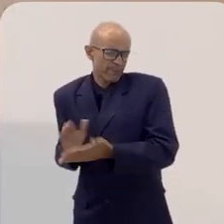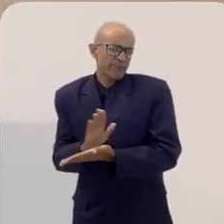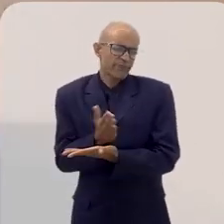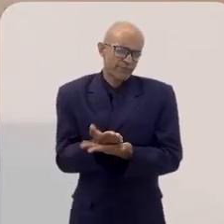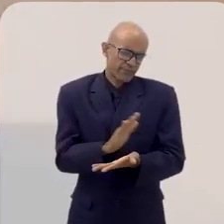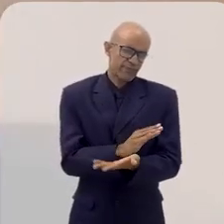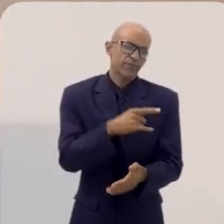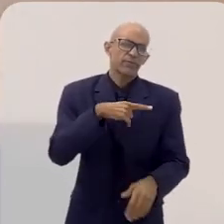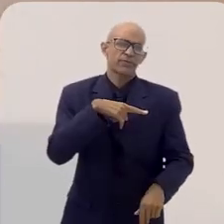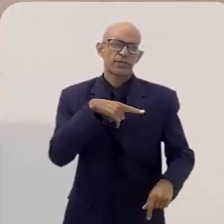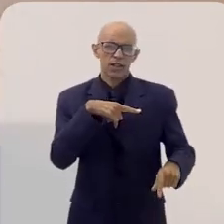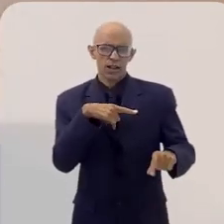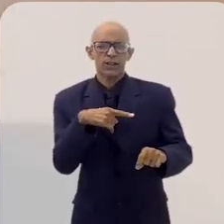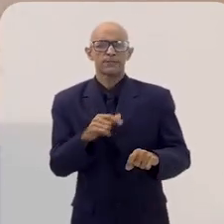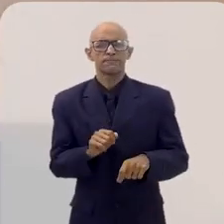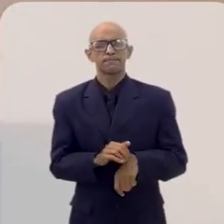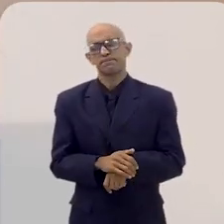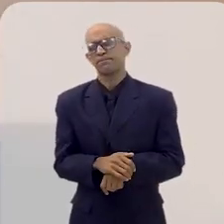empecilhos.